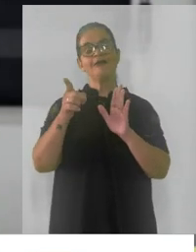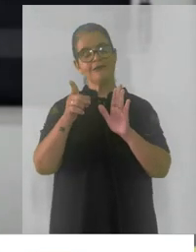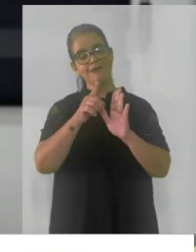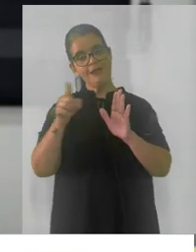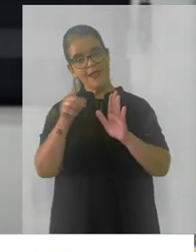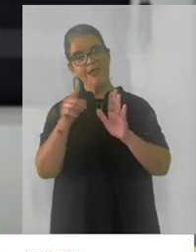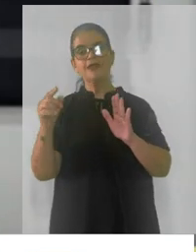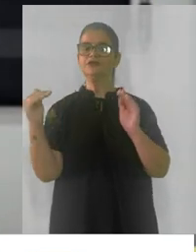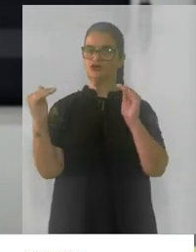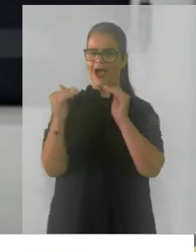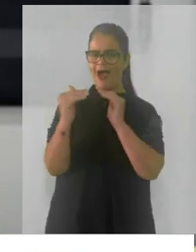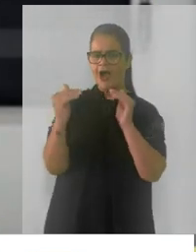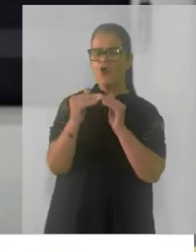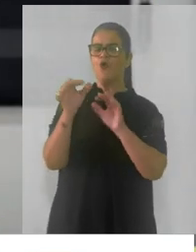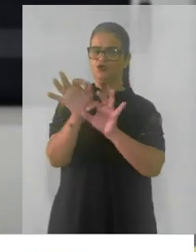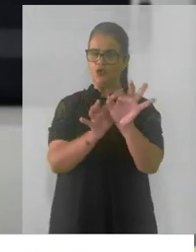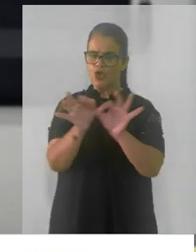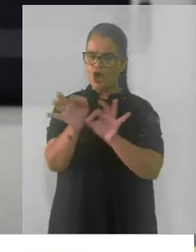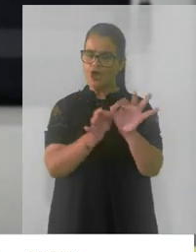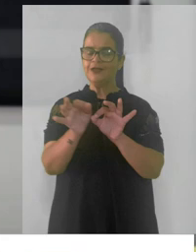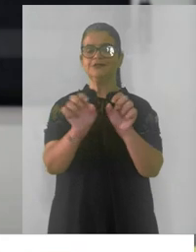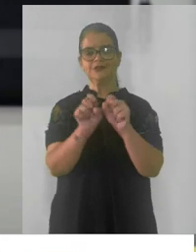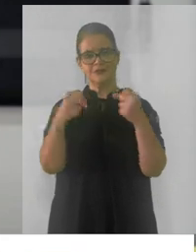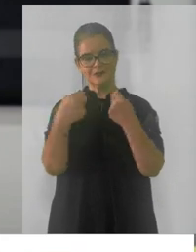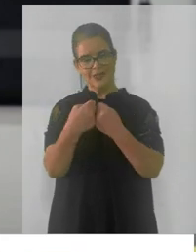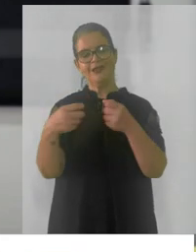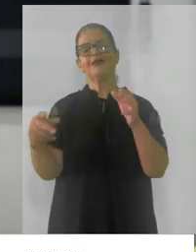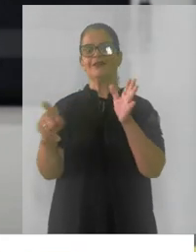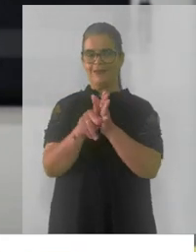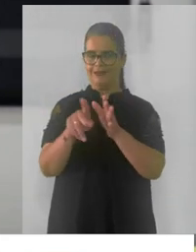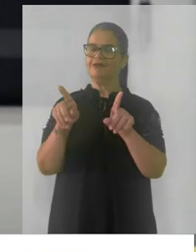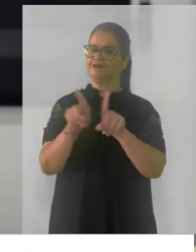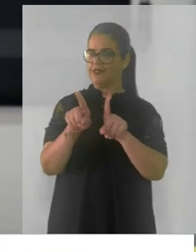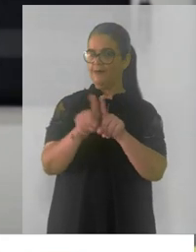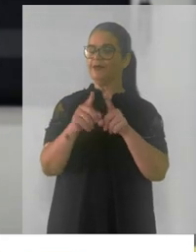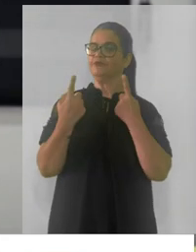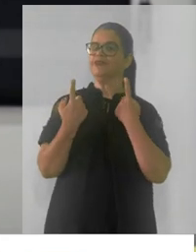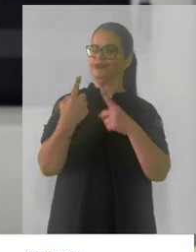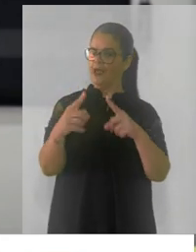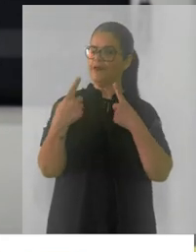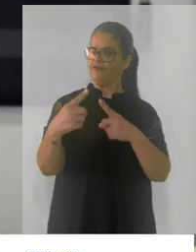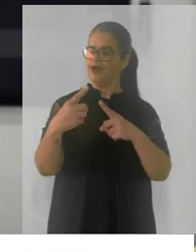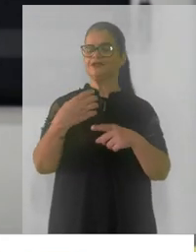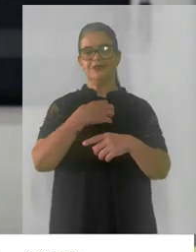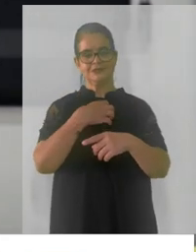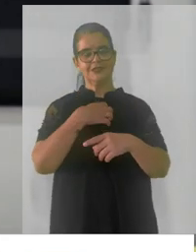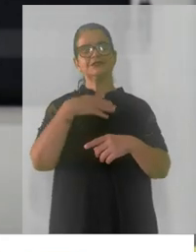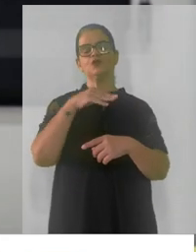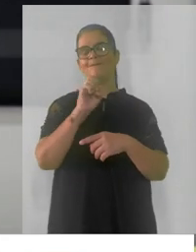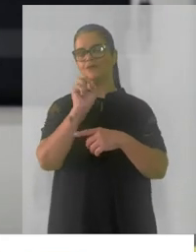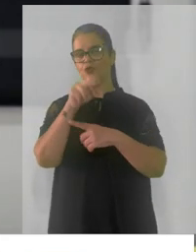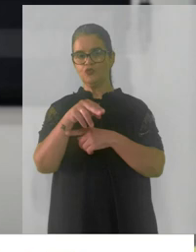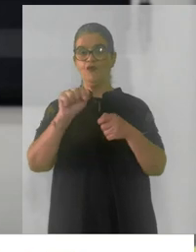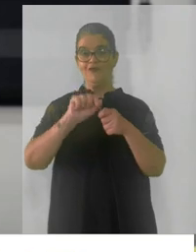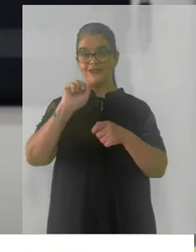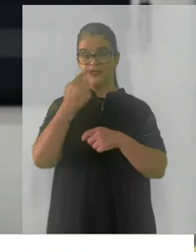o acordo que organiza a sociedade. Nesse sentido, a provocação do professor Milton Santos nos leva a